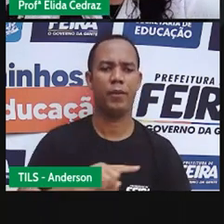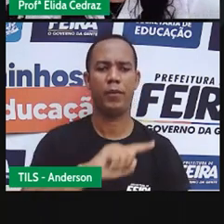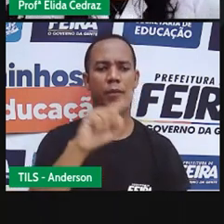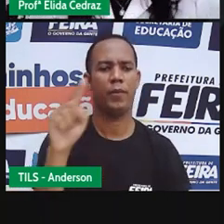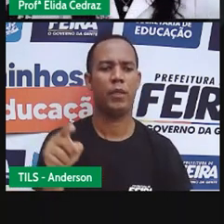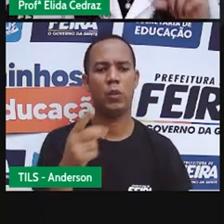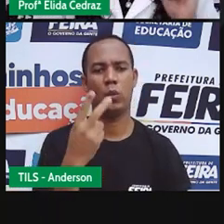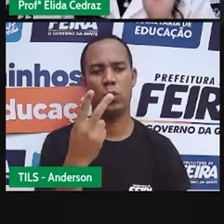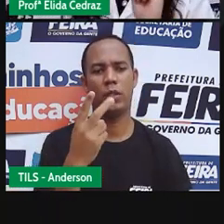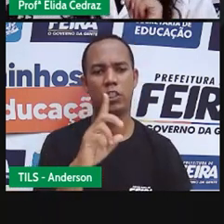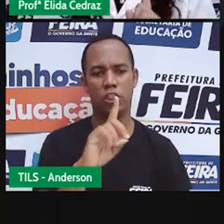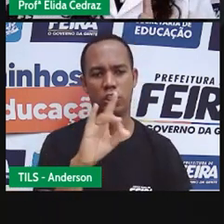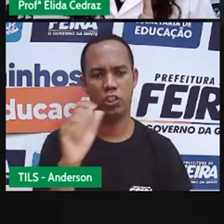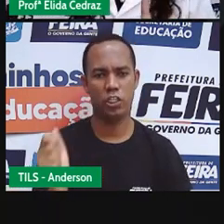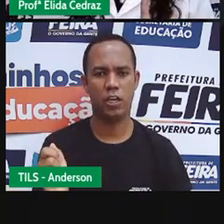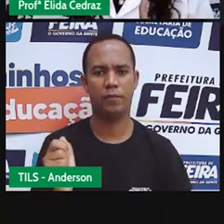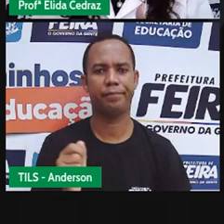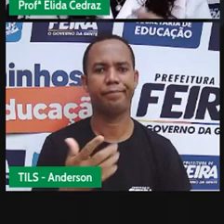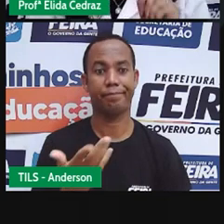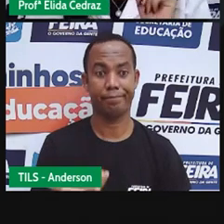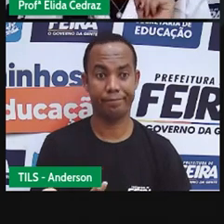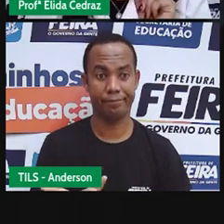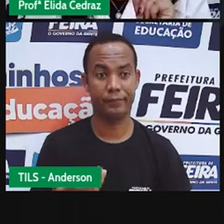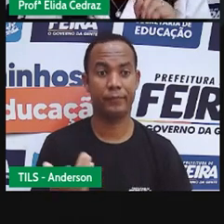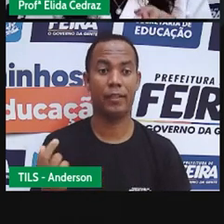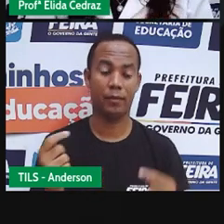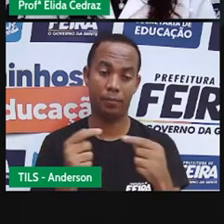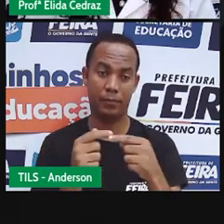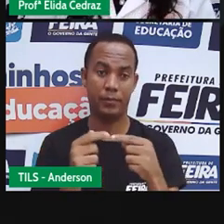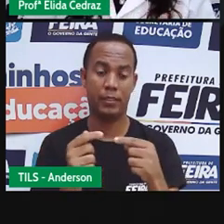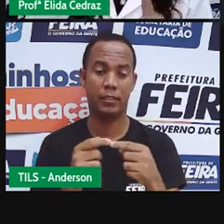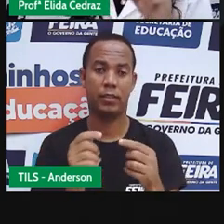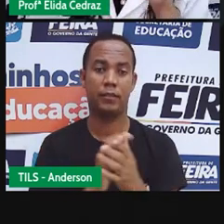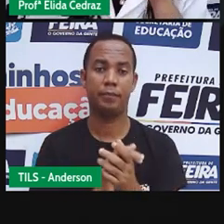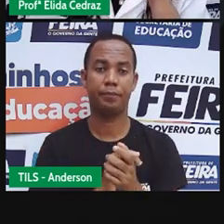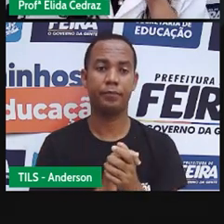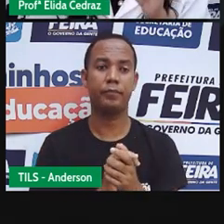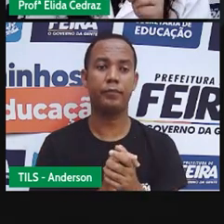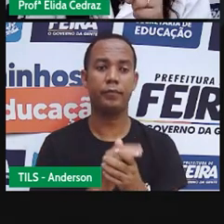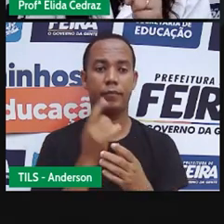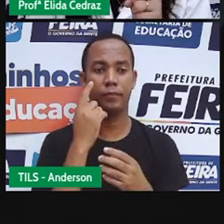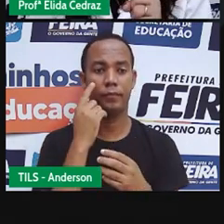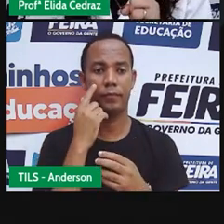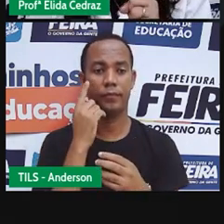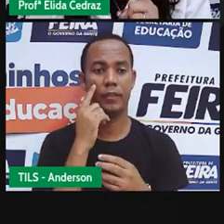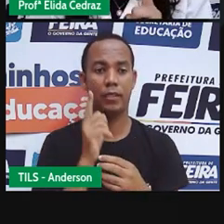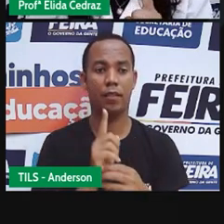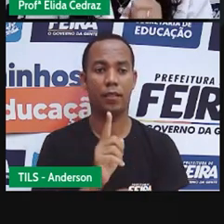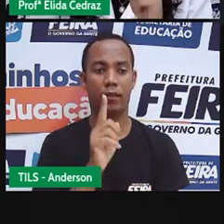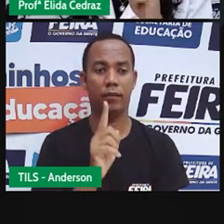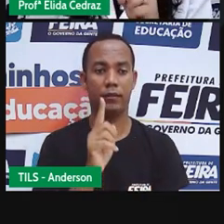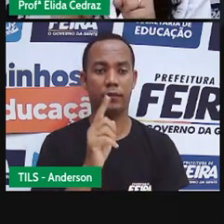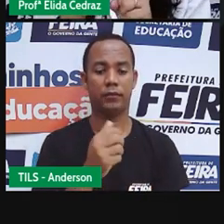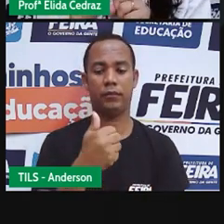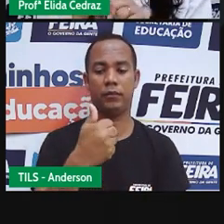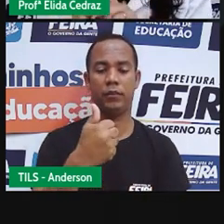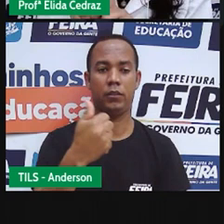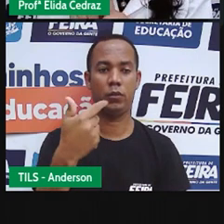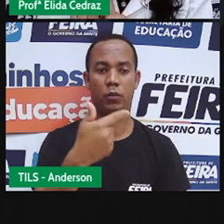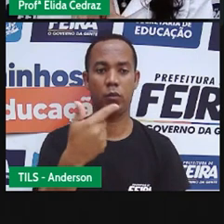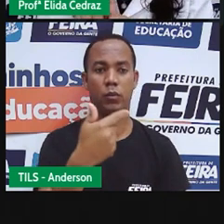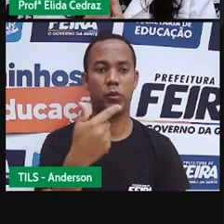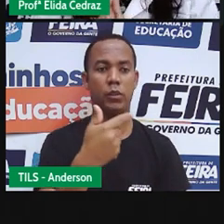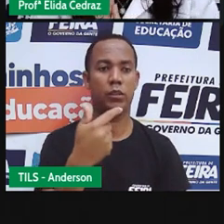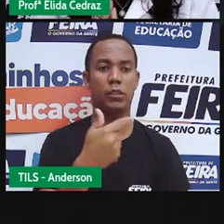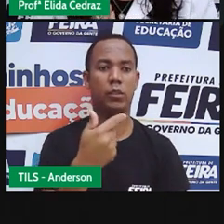relógio. Quando um ponteiro, durante o dia, está em cima do 12, o ponteiro grande e o